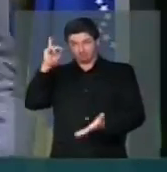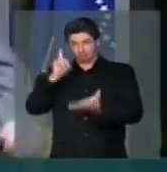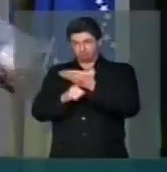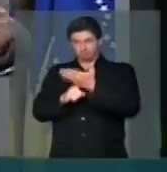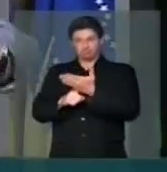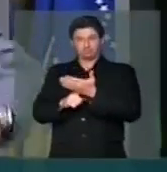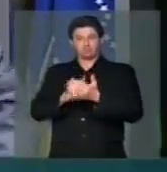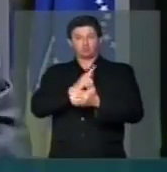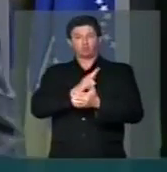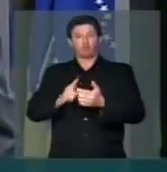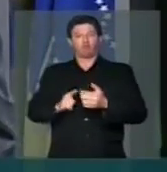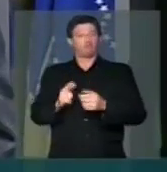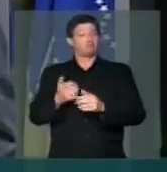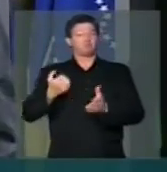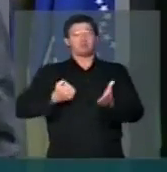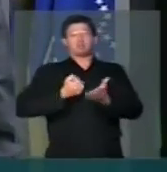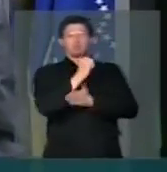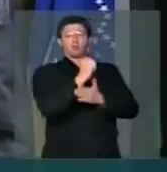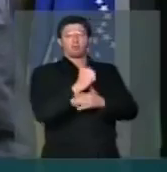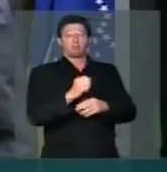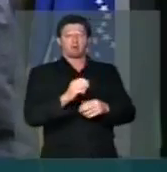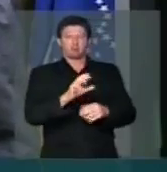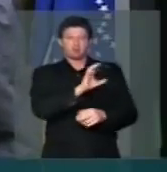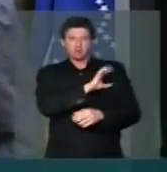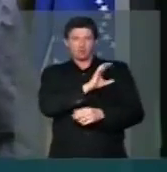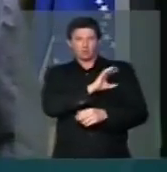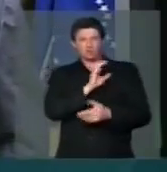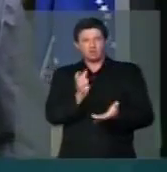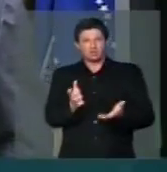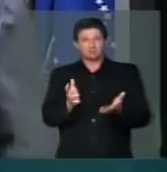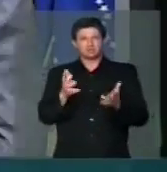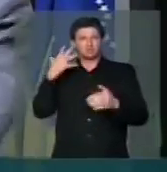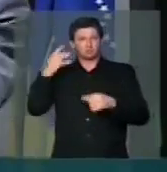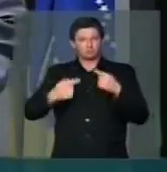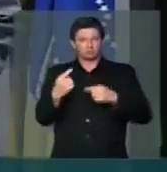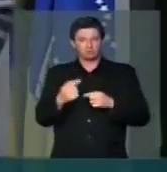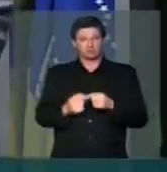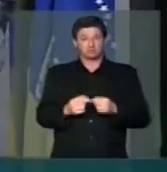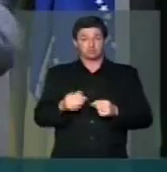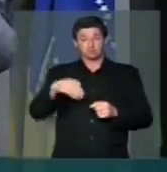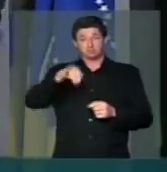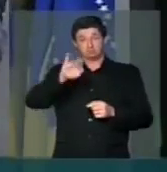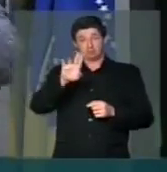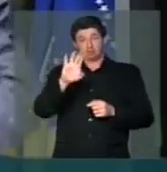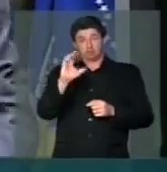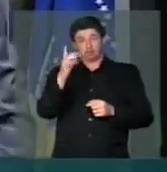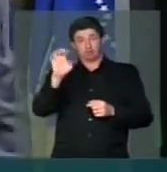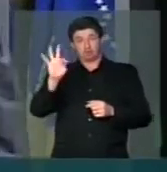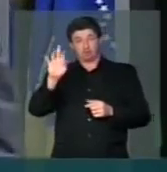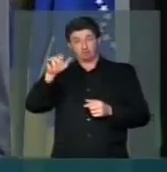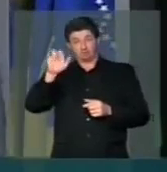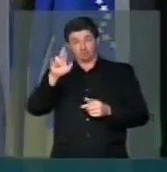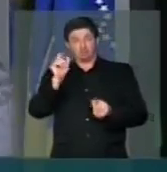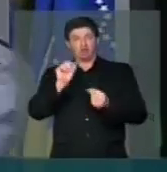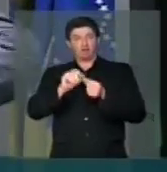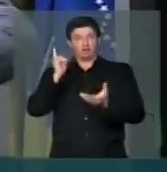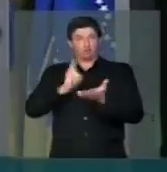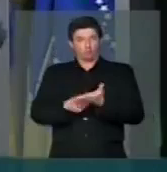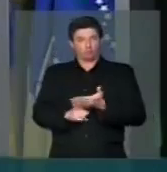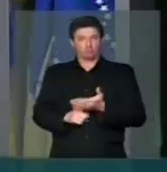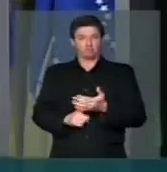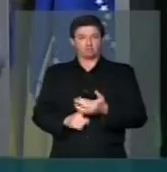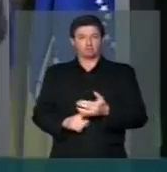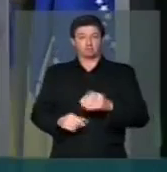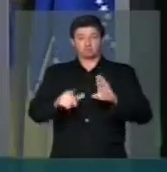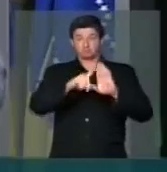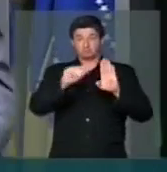o governo quer derrubá-lo da coordenação política. Quando o Michel assume compromissos, o